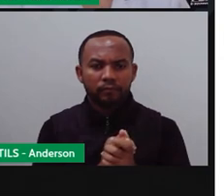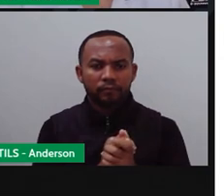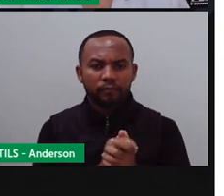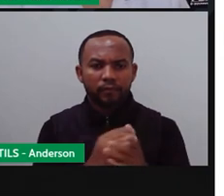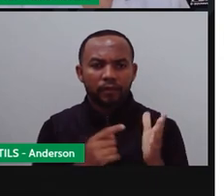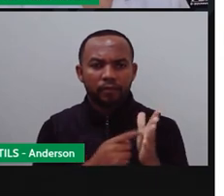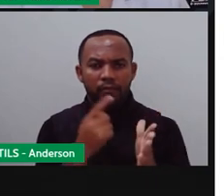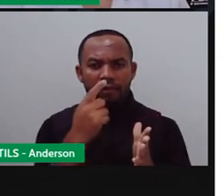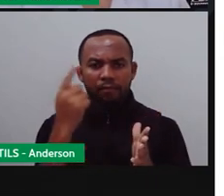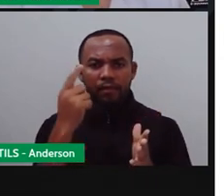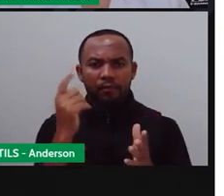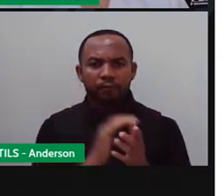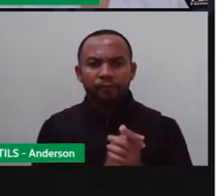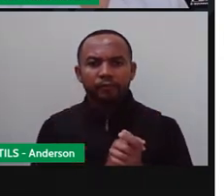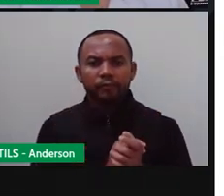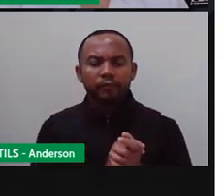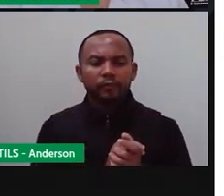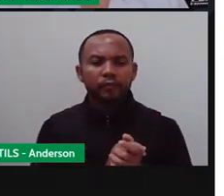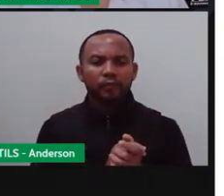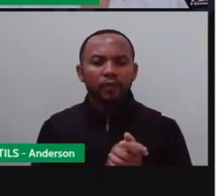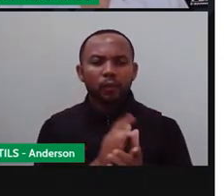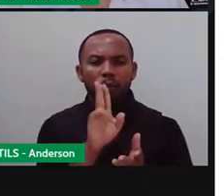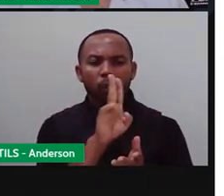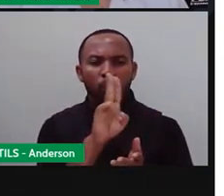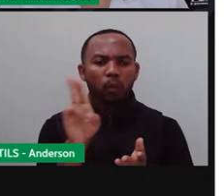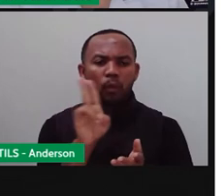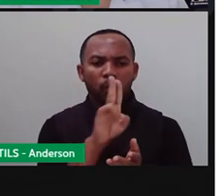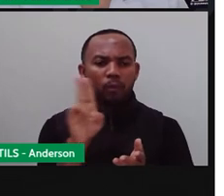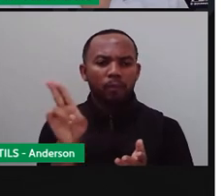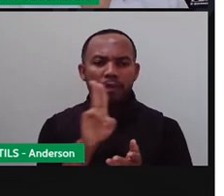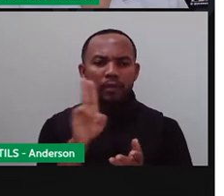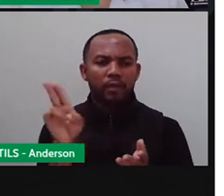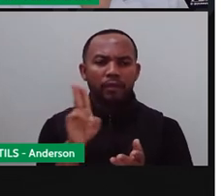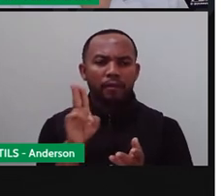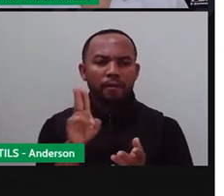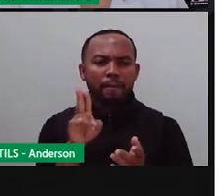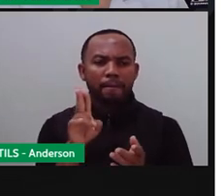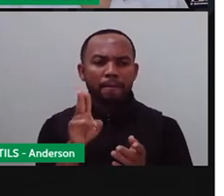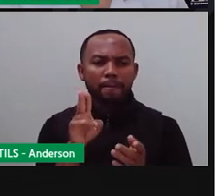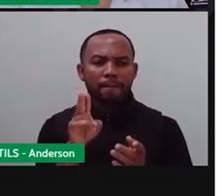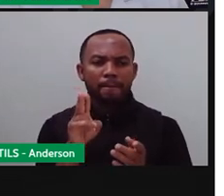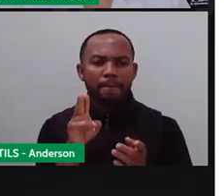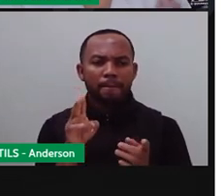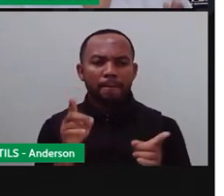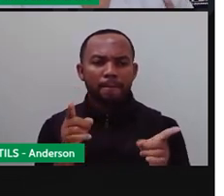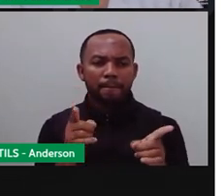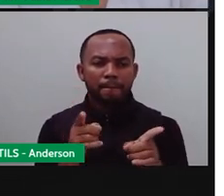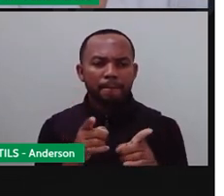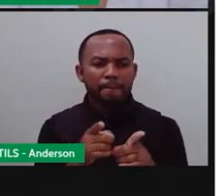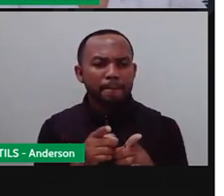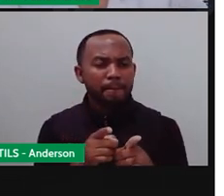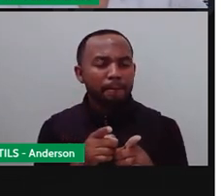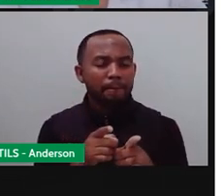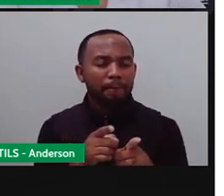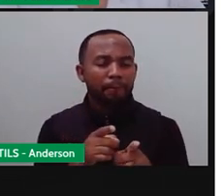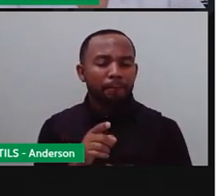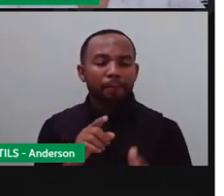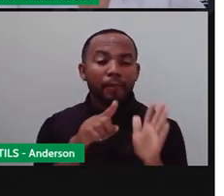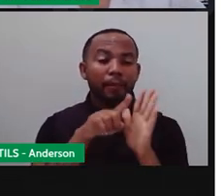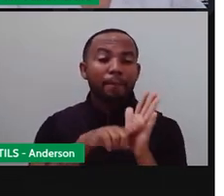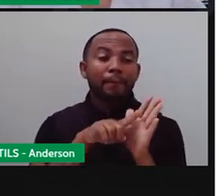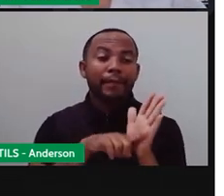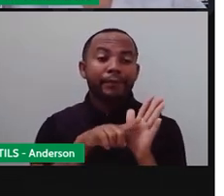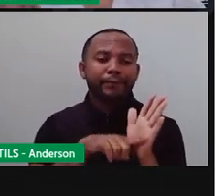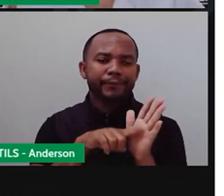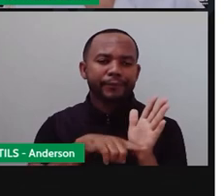Primeira pergunta, né? Escreva o nome do animal menos escolhido. Qual foi o animal menos escolhido